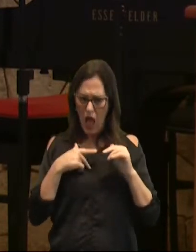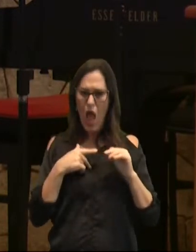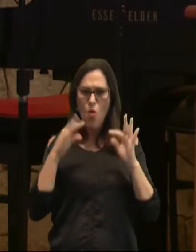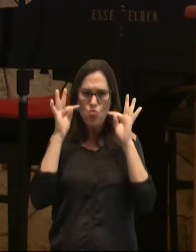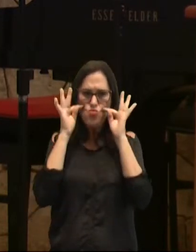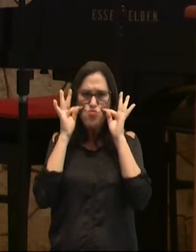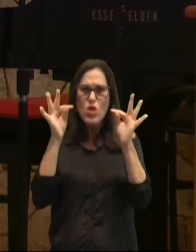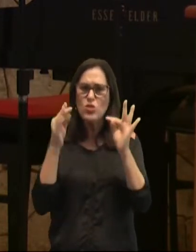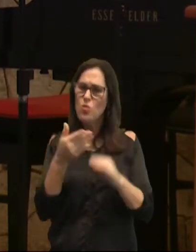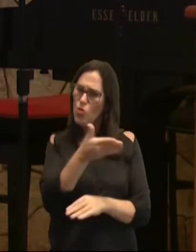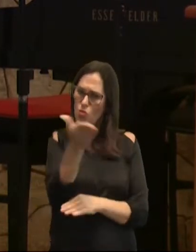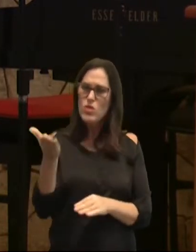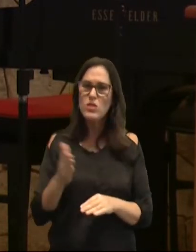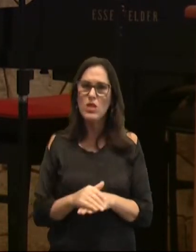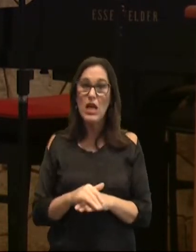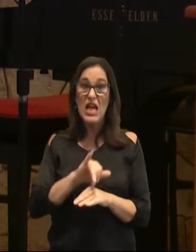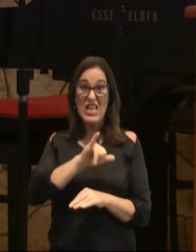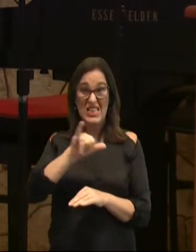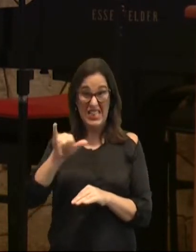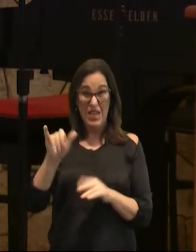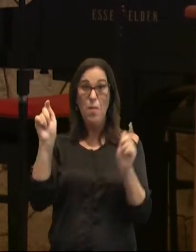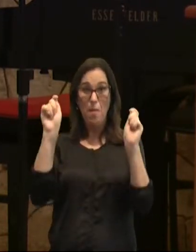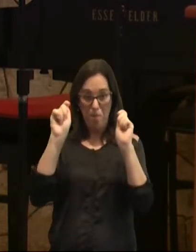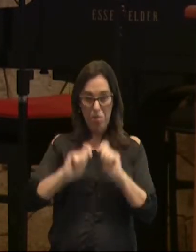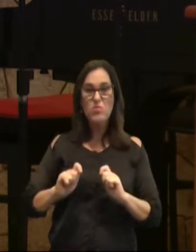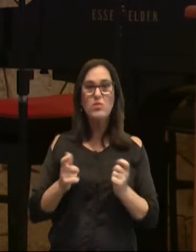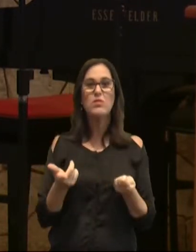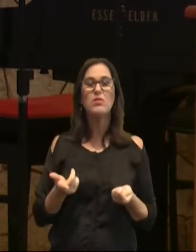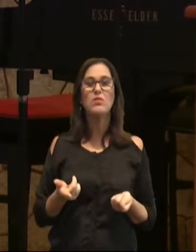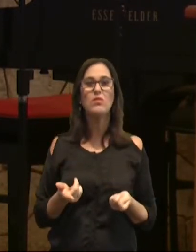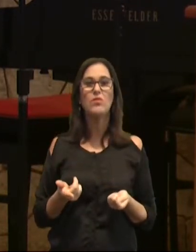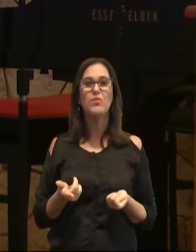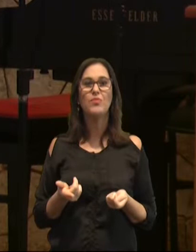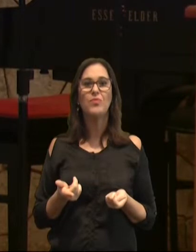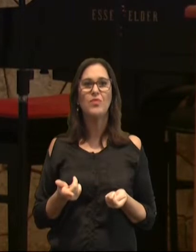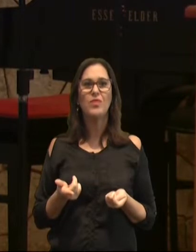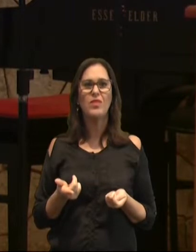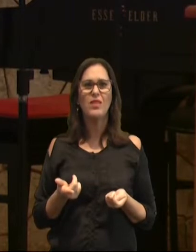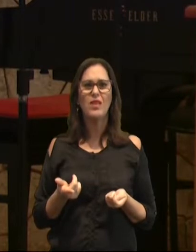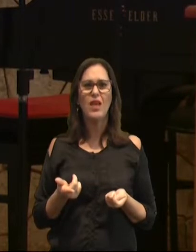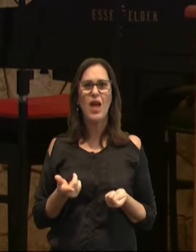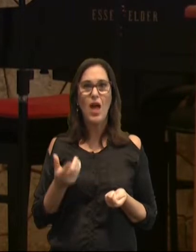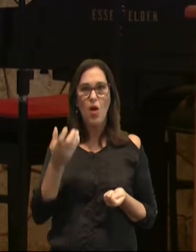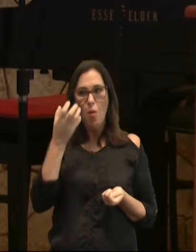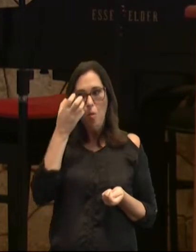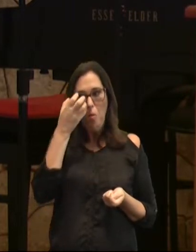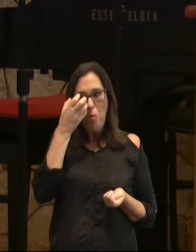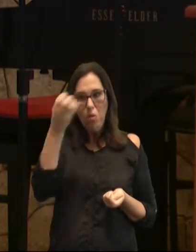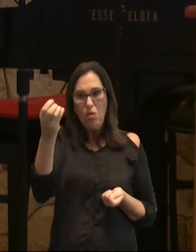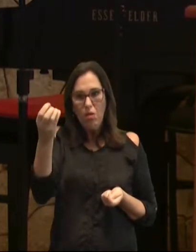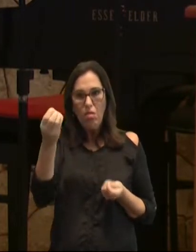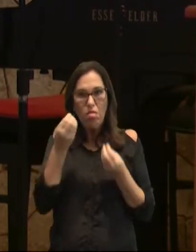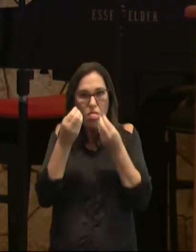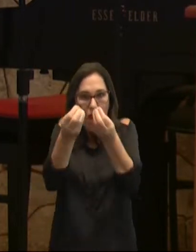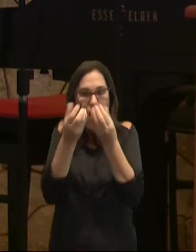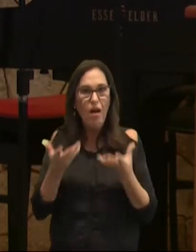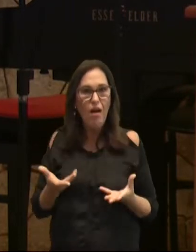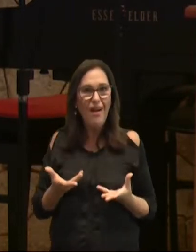continuando o verso 15, de que se possível fora, terias arrancado os próprios olhos para nos dar.